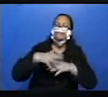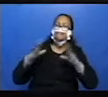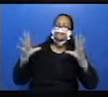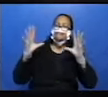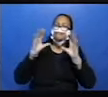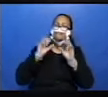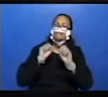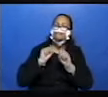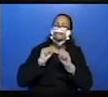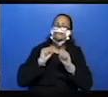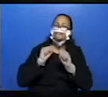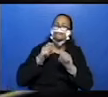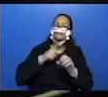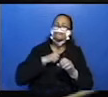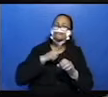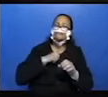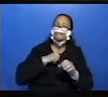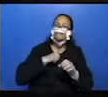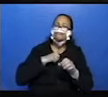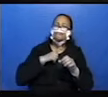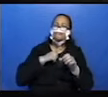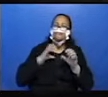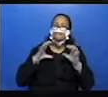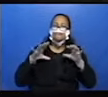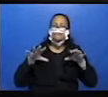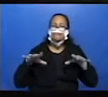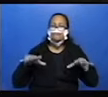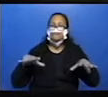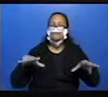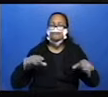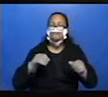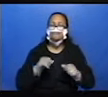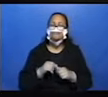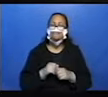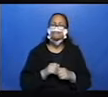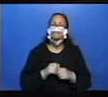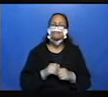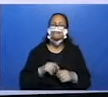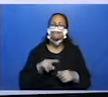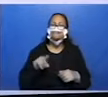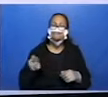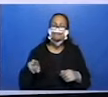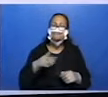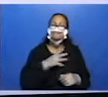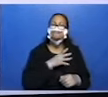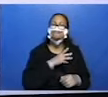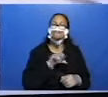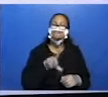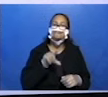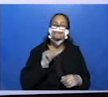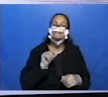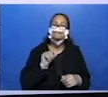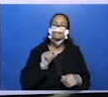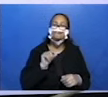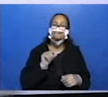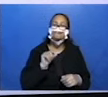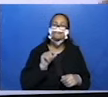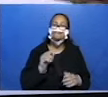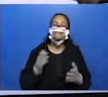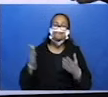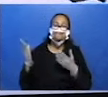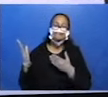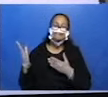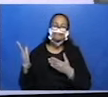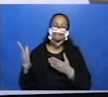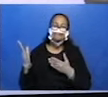e tinha fama de mal assombrada. Ui! Qual que você vai escolher? Só retomando a